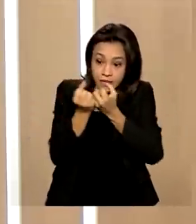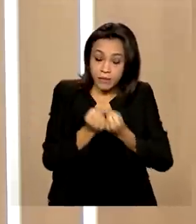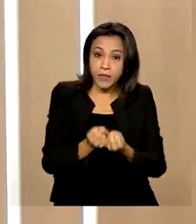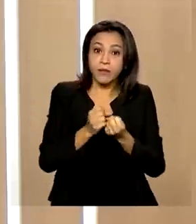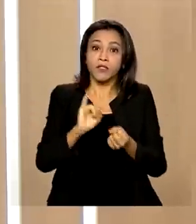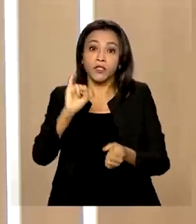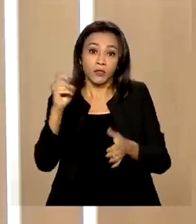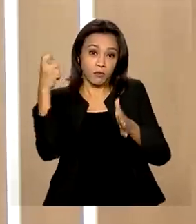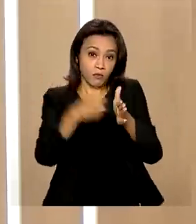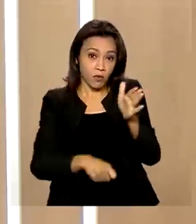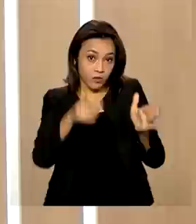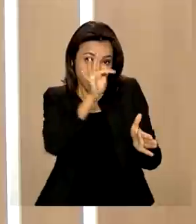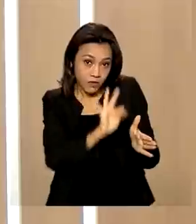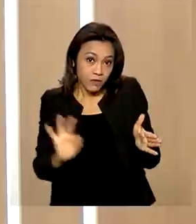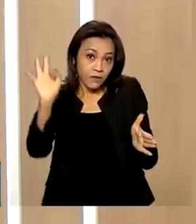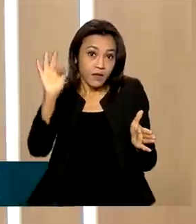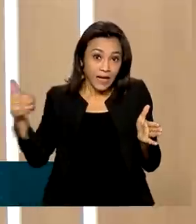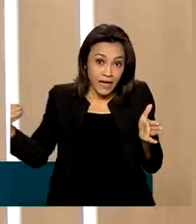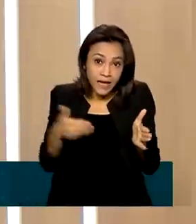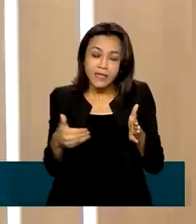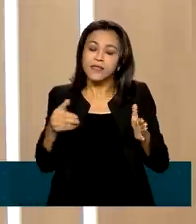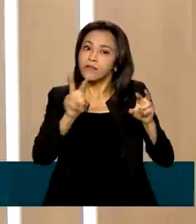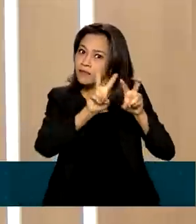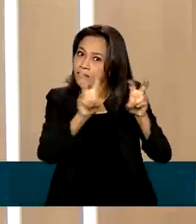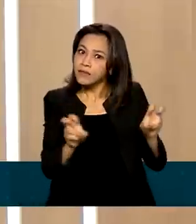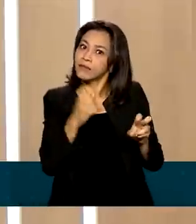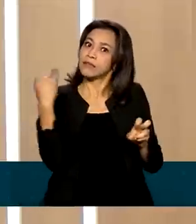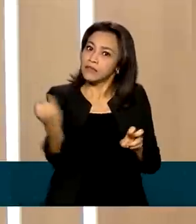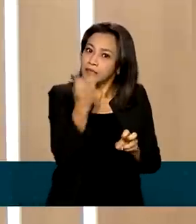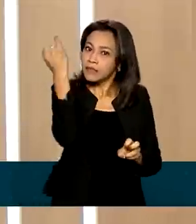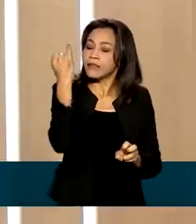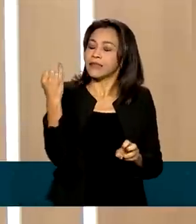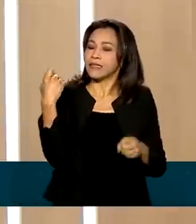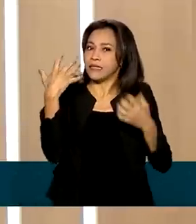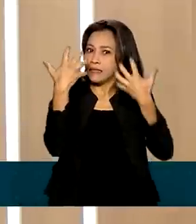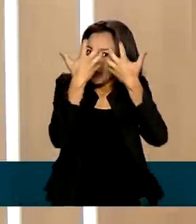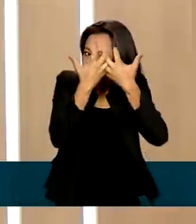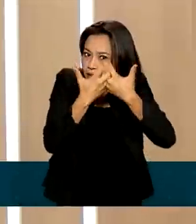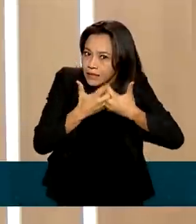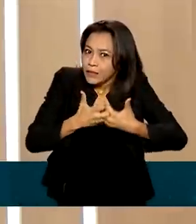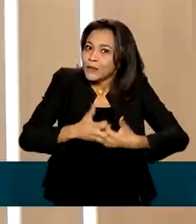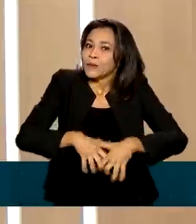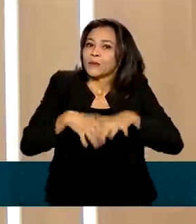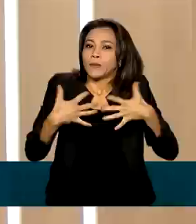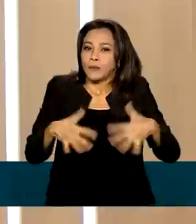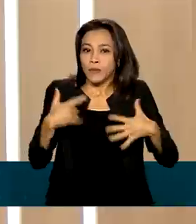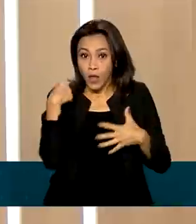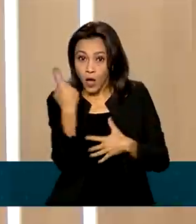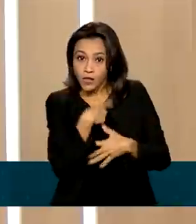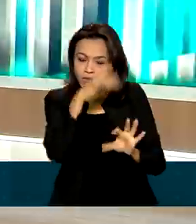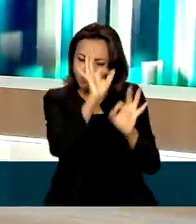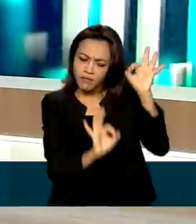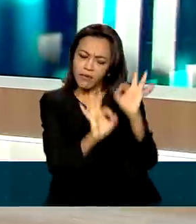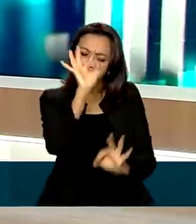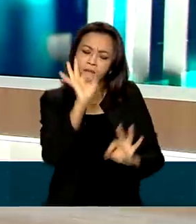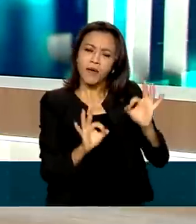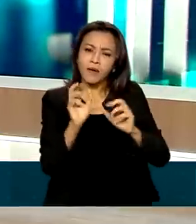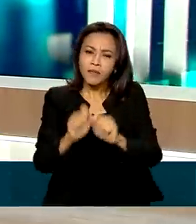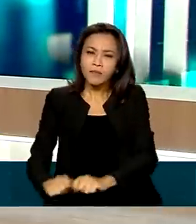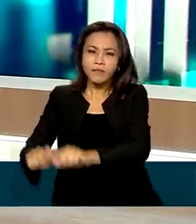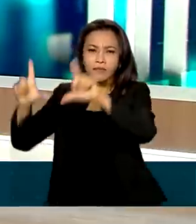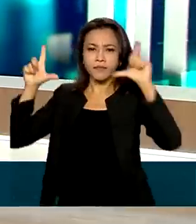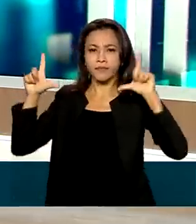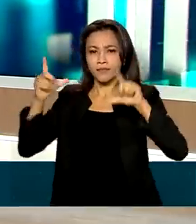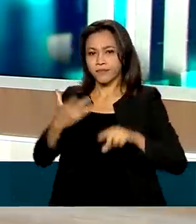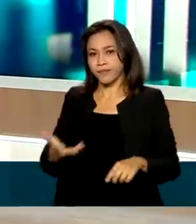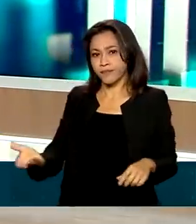E para tratar de um tema tão importante e ao mesmo tempo tão complexo, a nossa equipe de produção preparou uma arte para você, telespectador, para poder